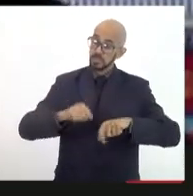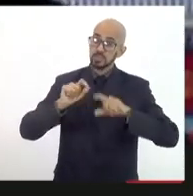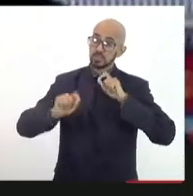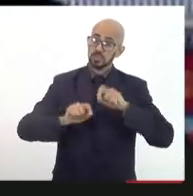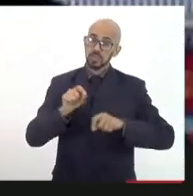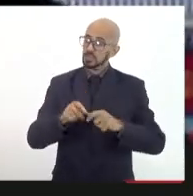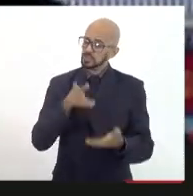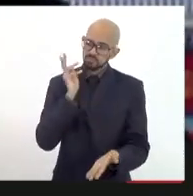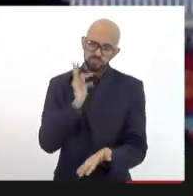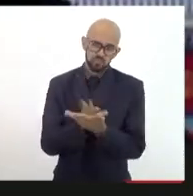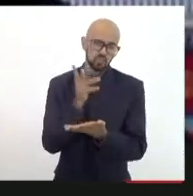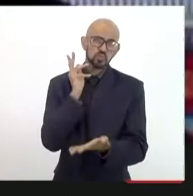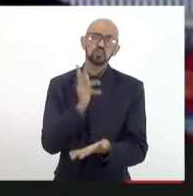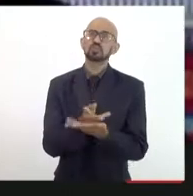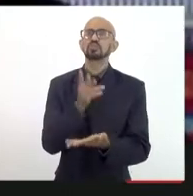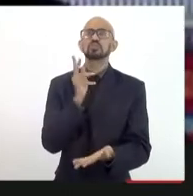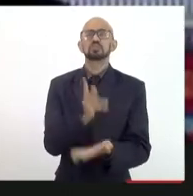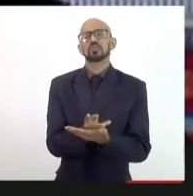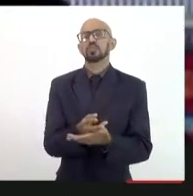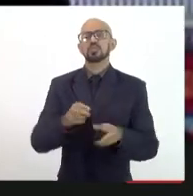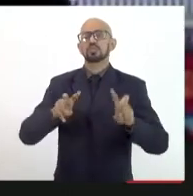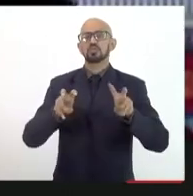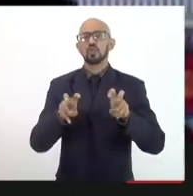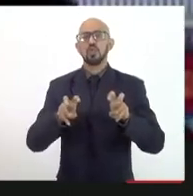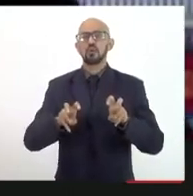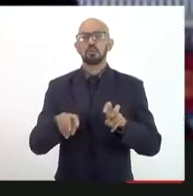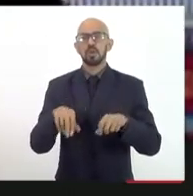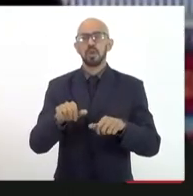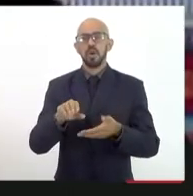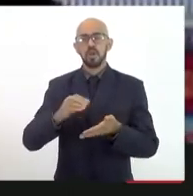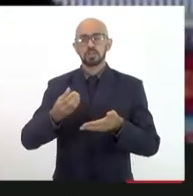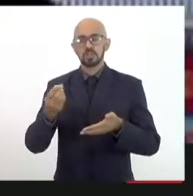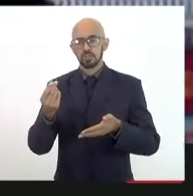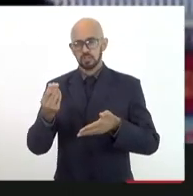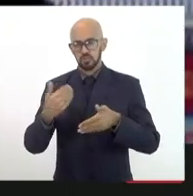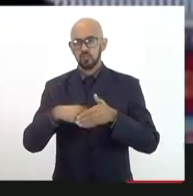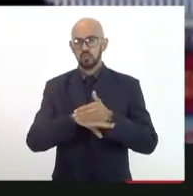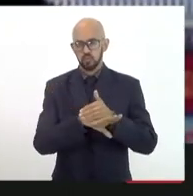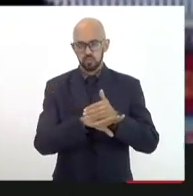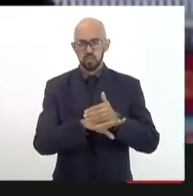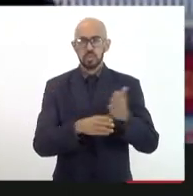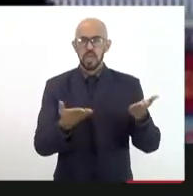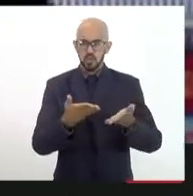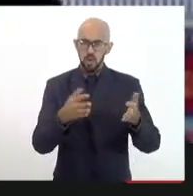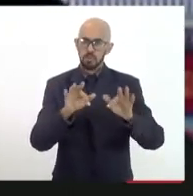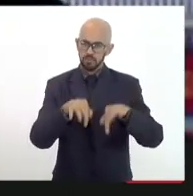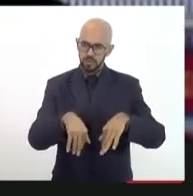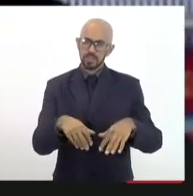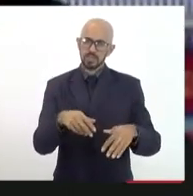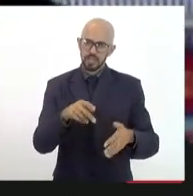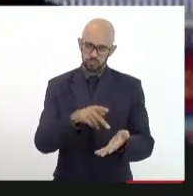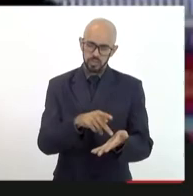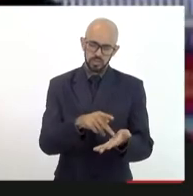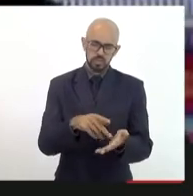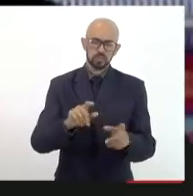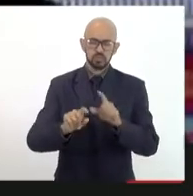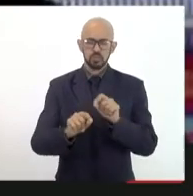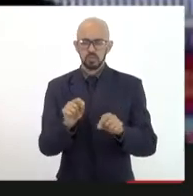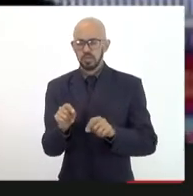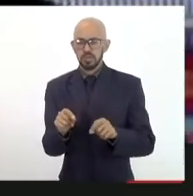contínuo presidente em relação ao fundo e para finalizar de verdade também não